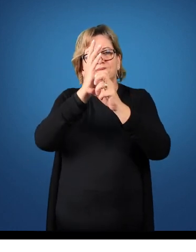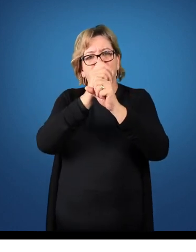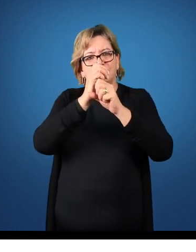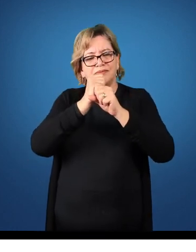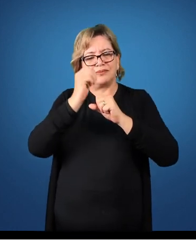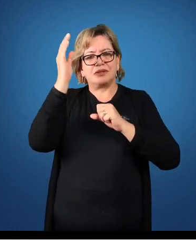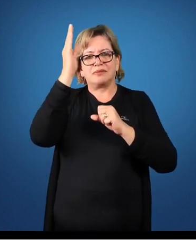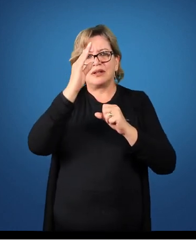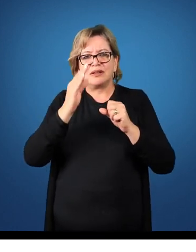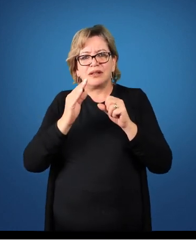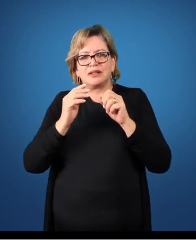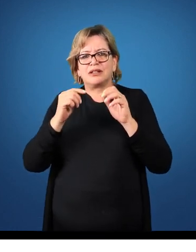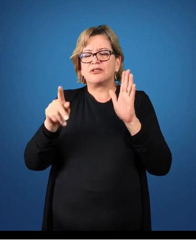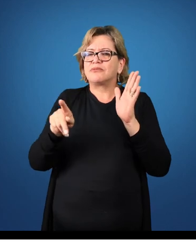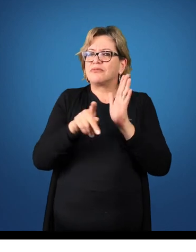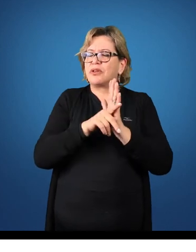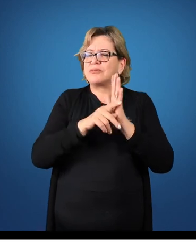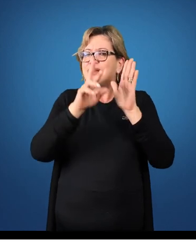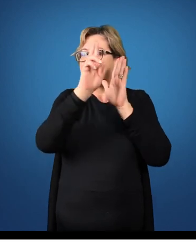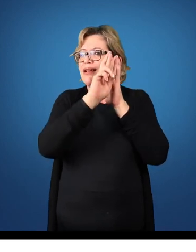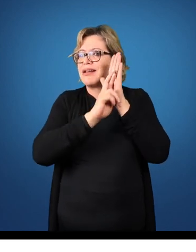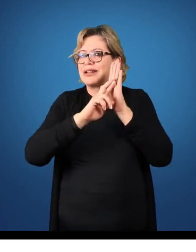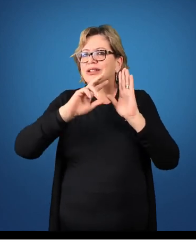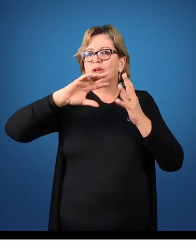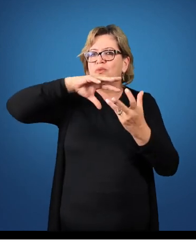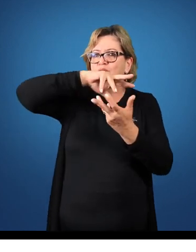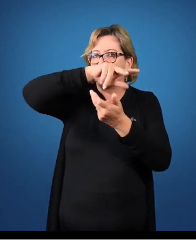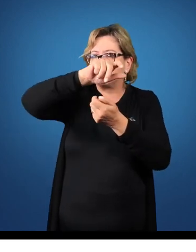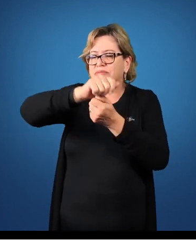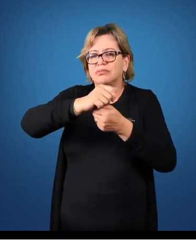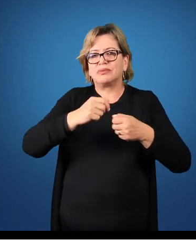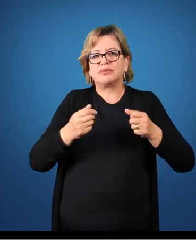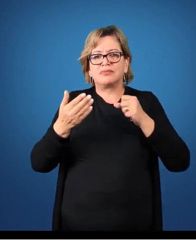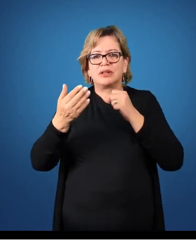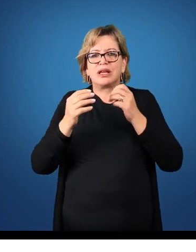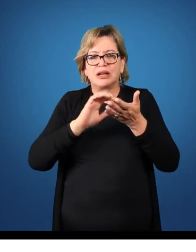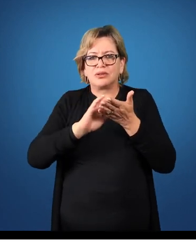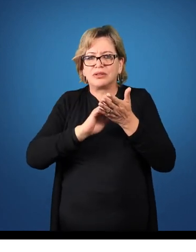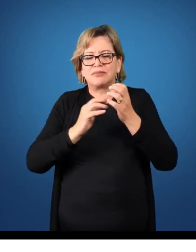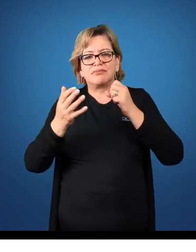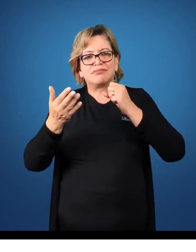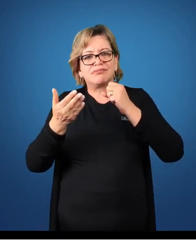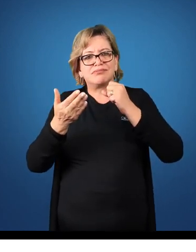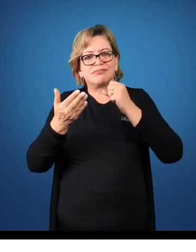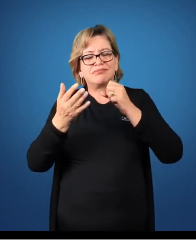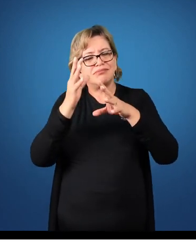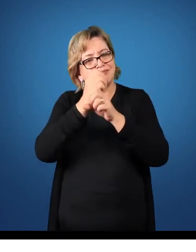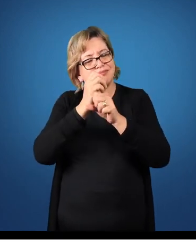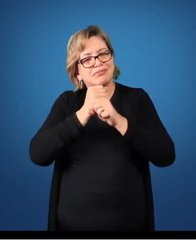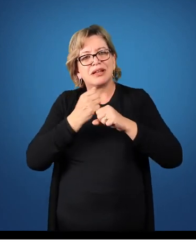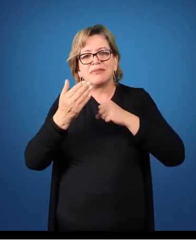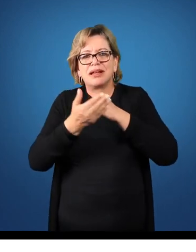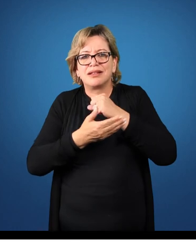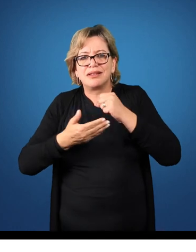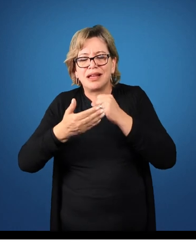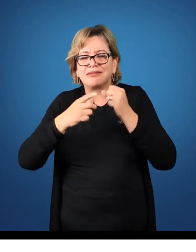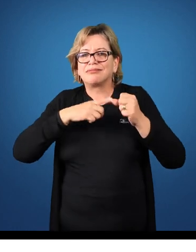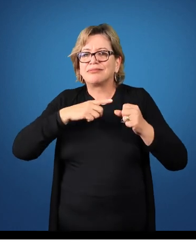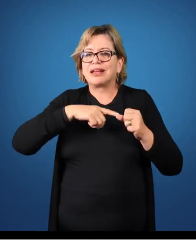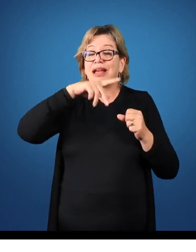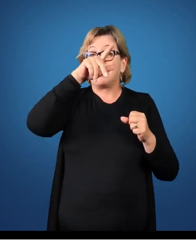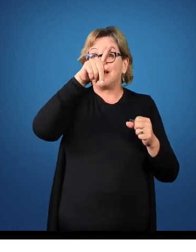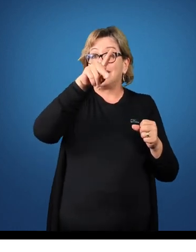brasileira com as normas internacionais, baseada, uma contabilidade baseada em princípios, onde eu tenho que